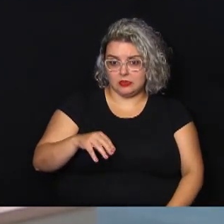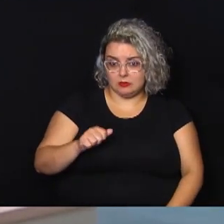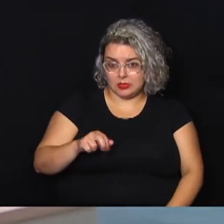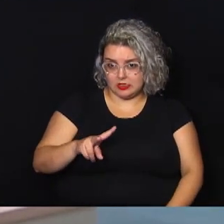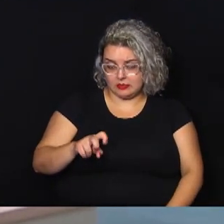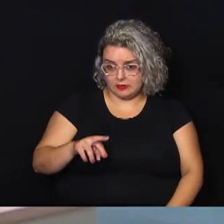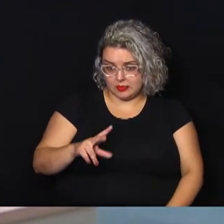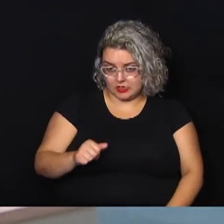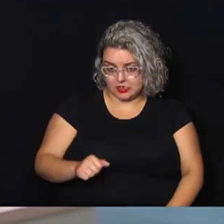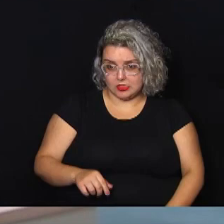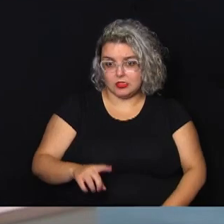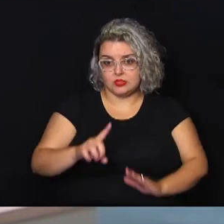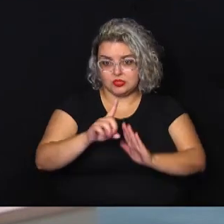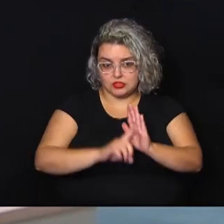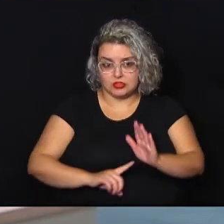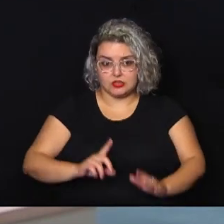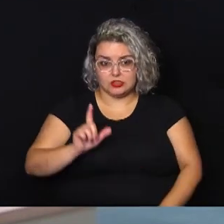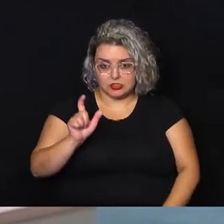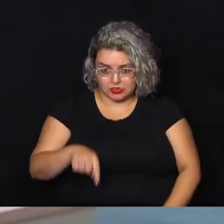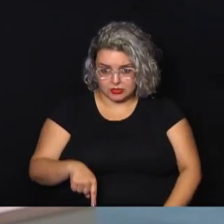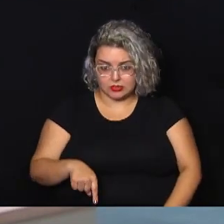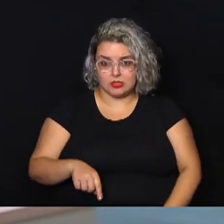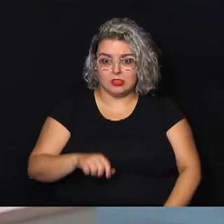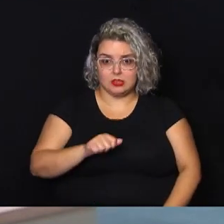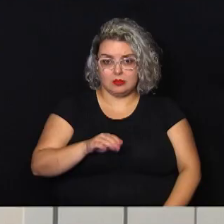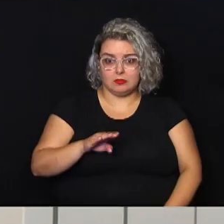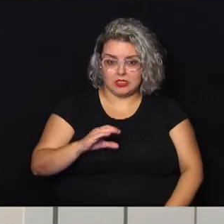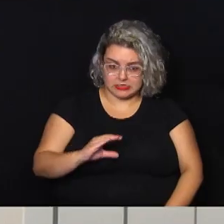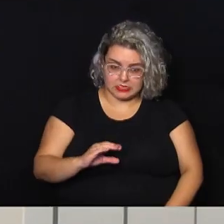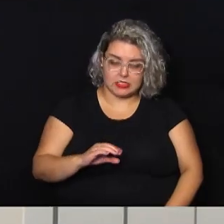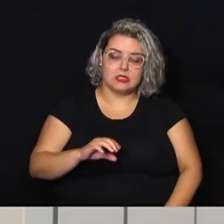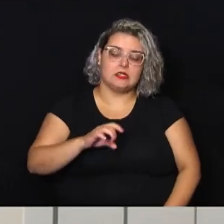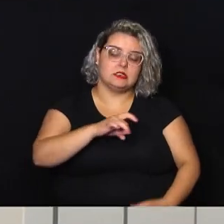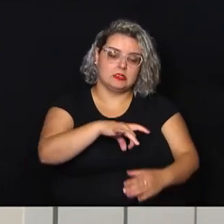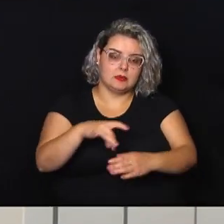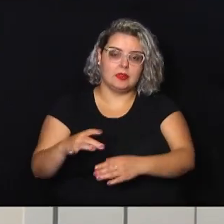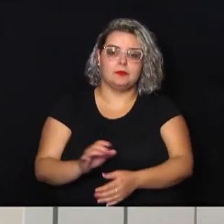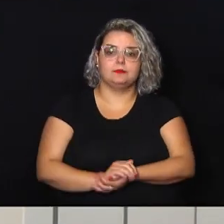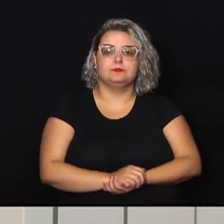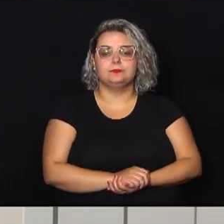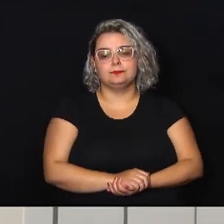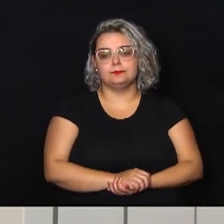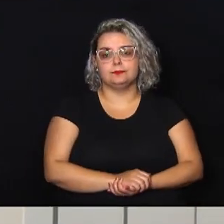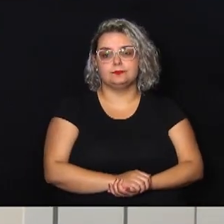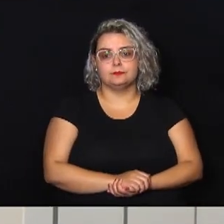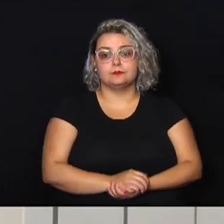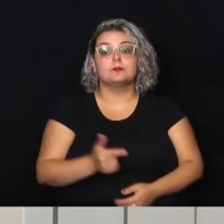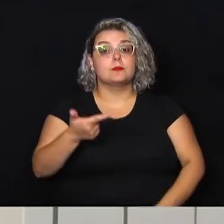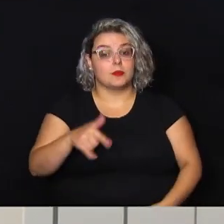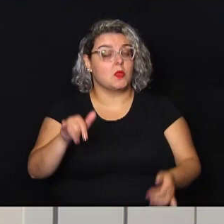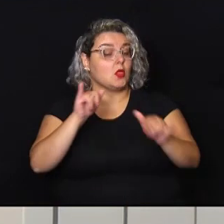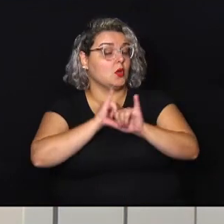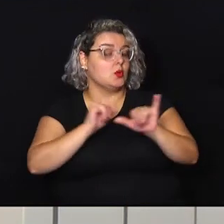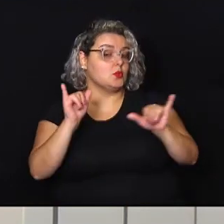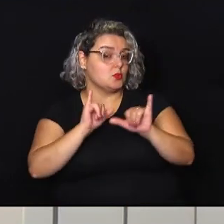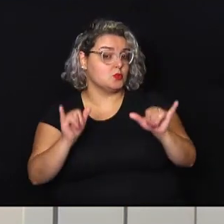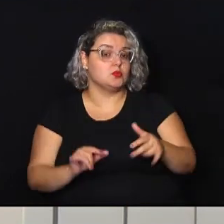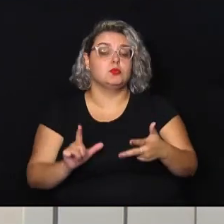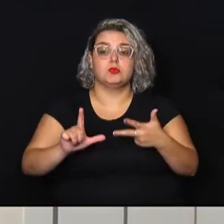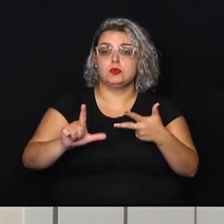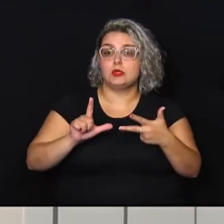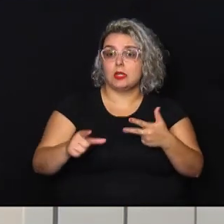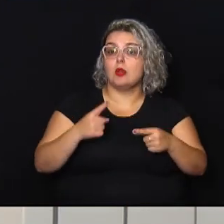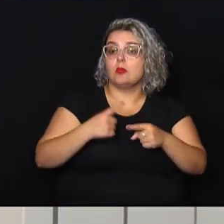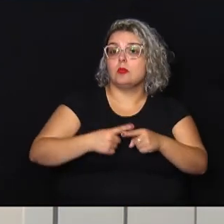o Direito de C, ABC e CMEAR. A gente segue aqui com as notícias do Legislativo,